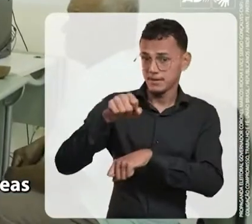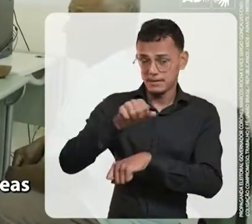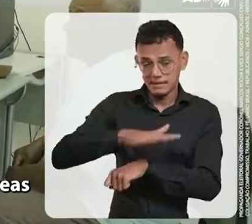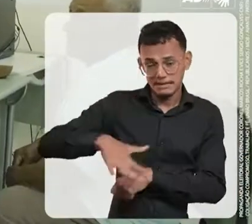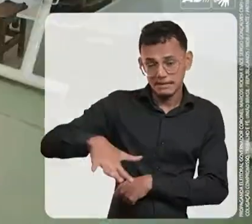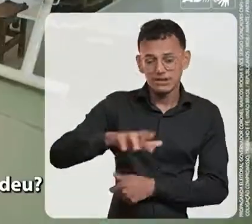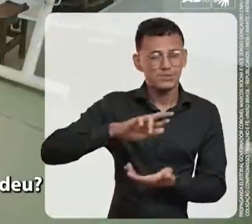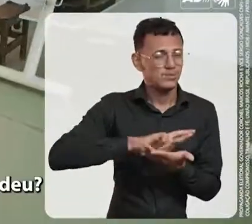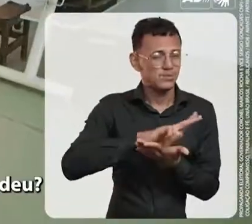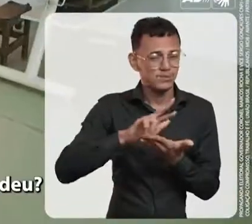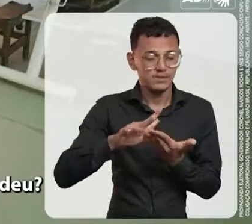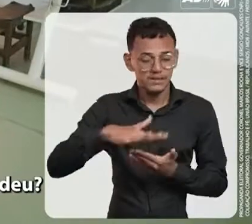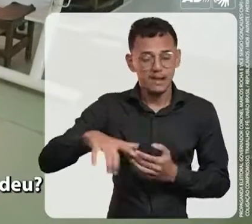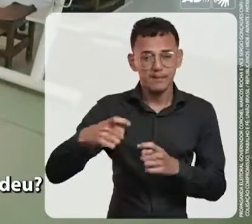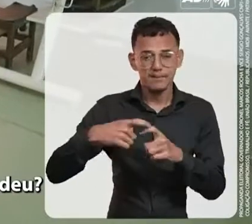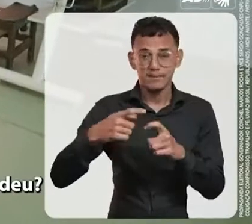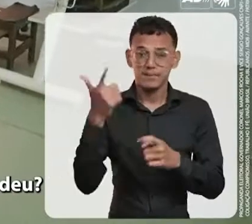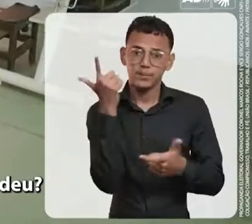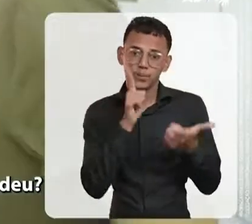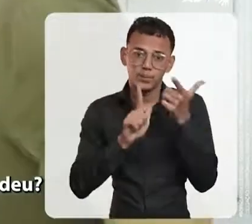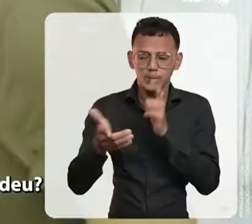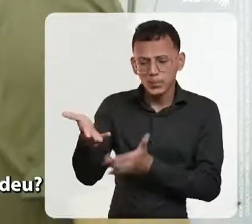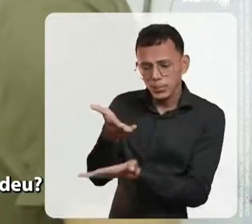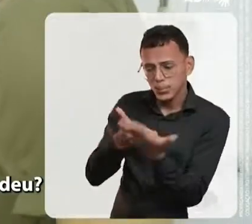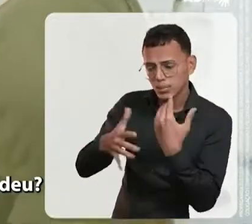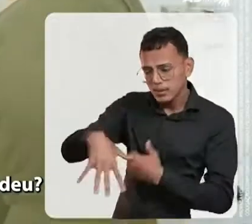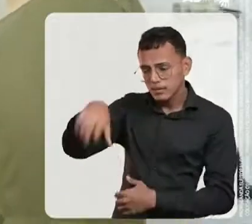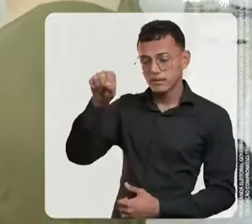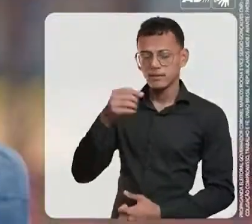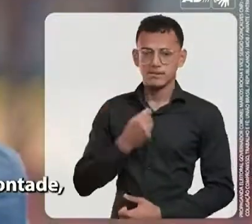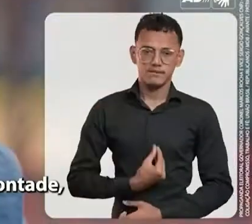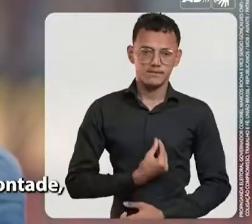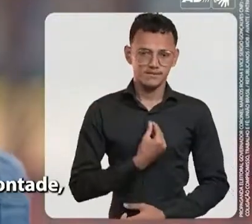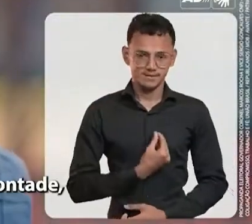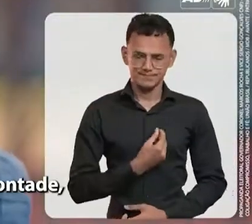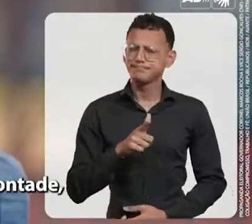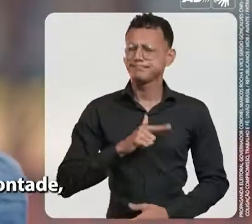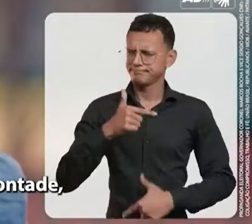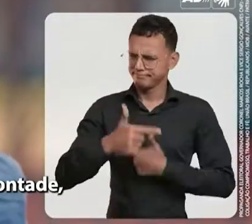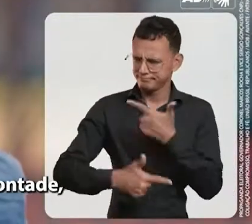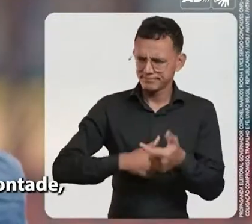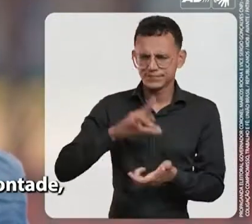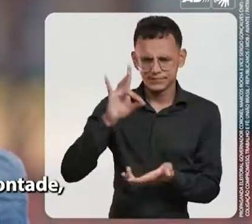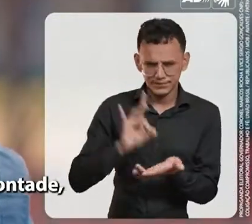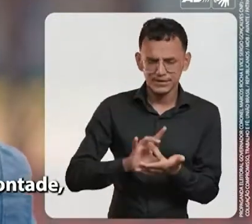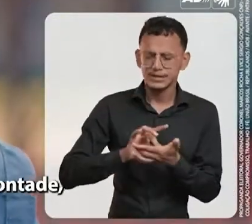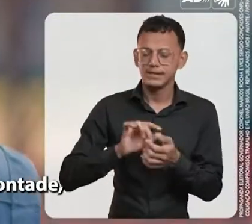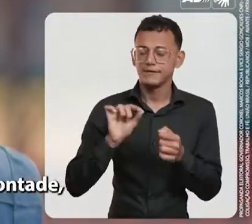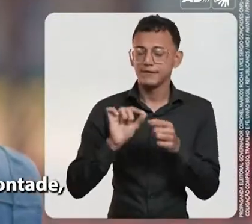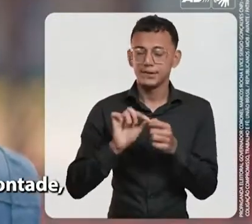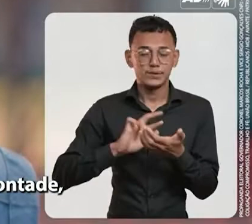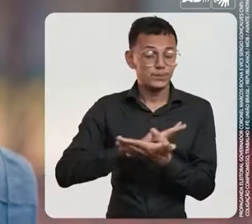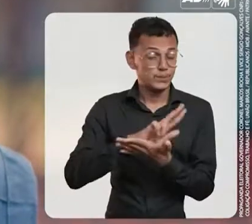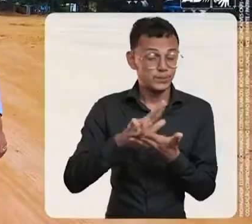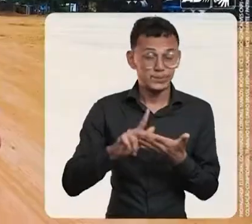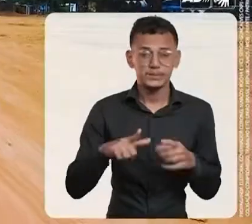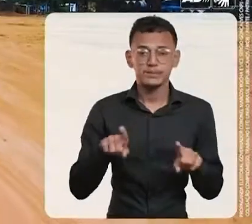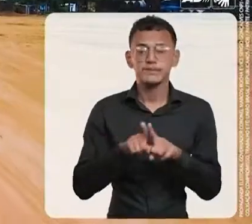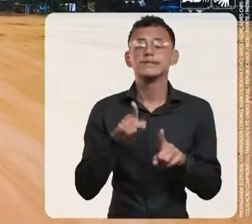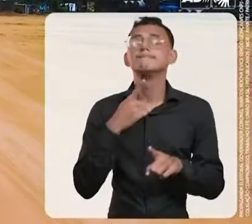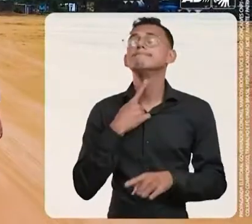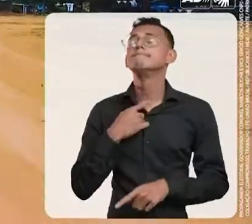diversas áreas da medicina para salvar vidas, entendeu? Há muito trabalho a ser feito e muita vontade,